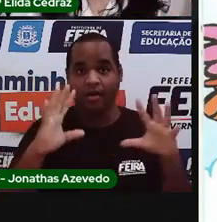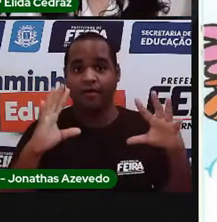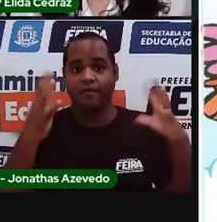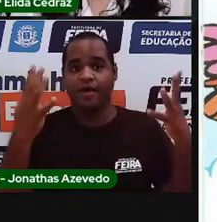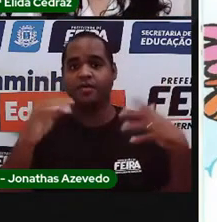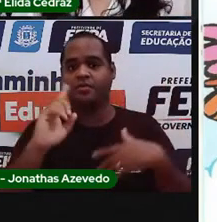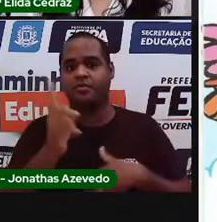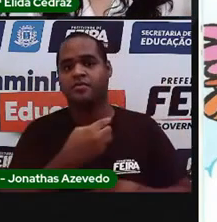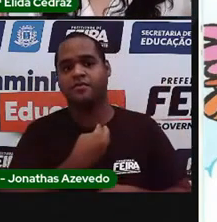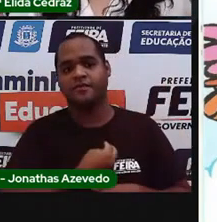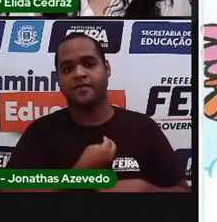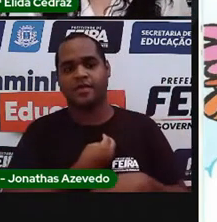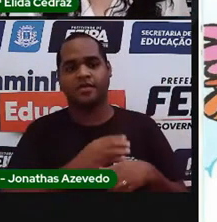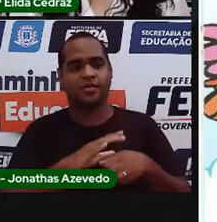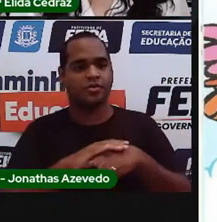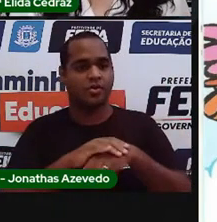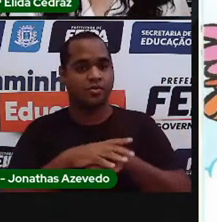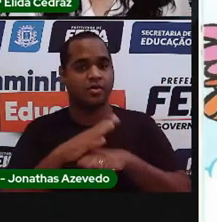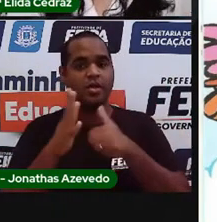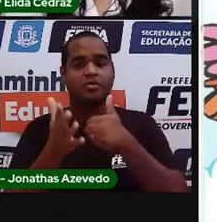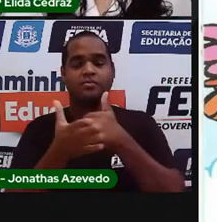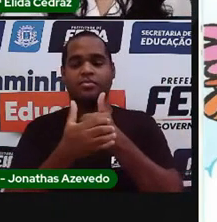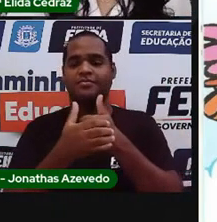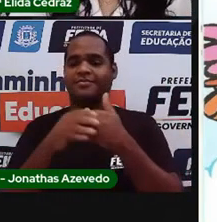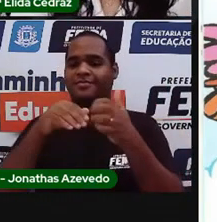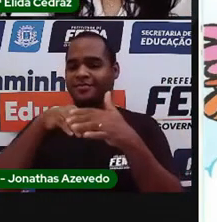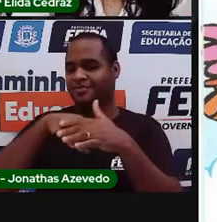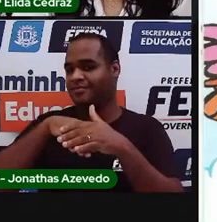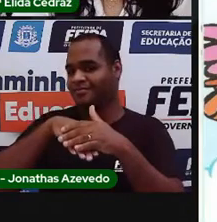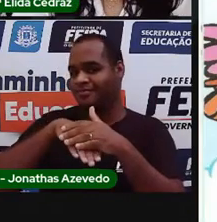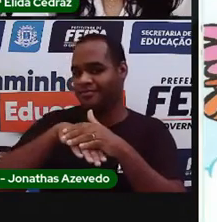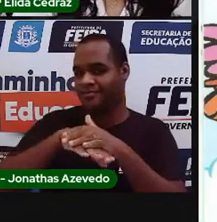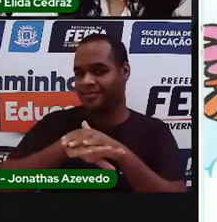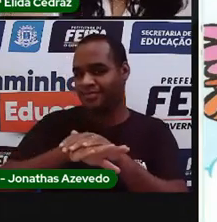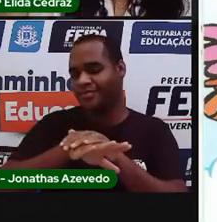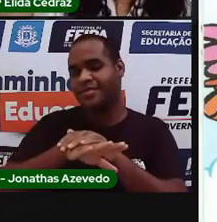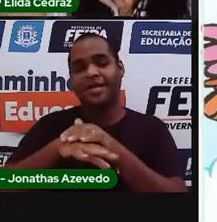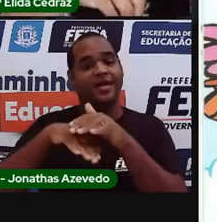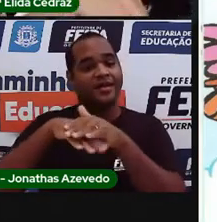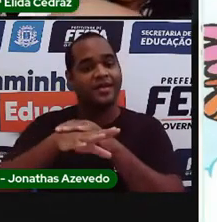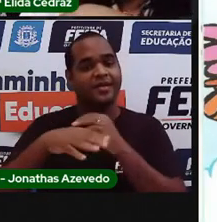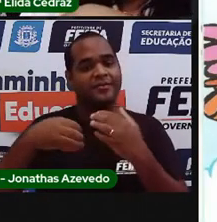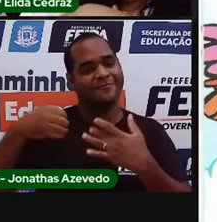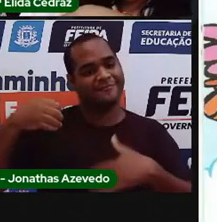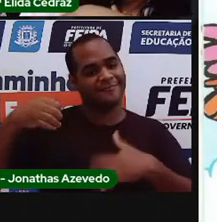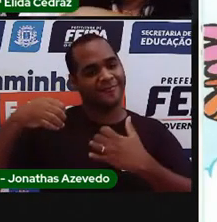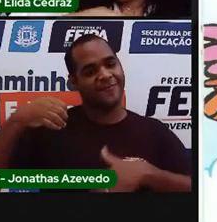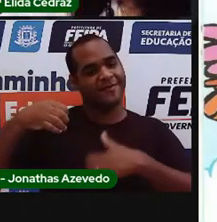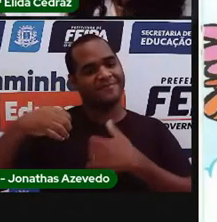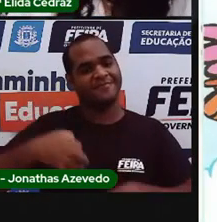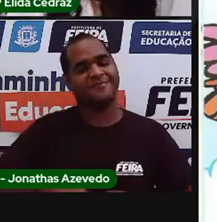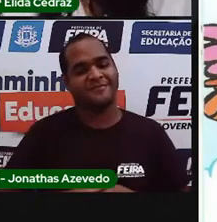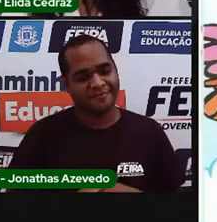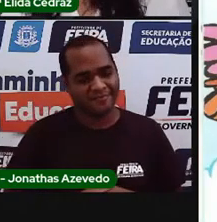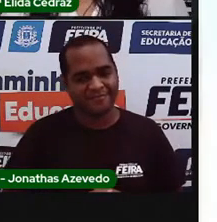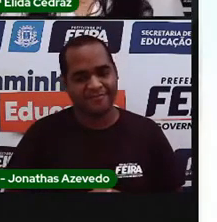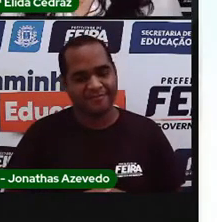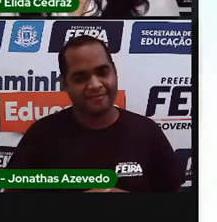a noite toda. E quando a festa acabou, se escondeu outra vez no violão.